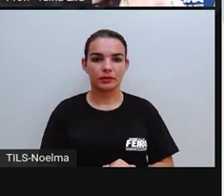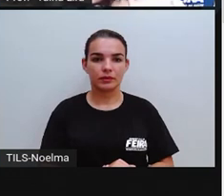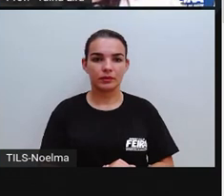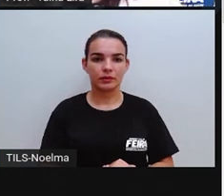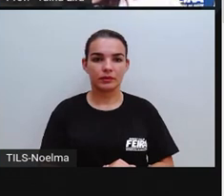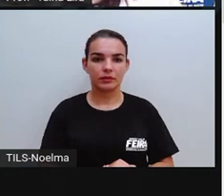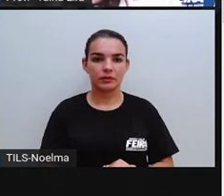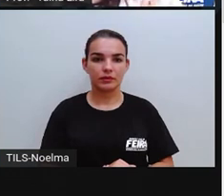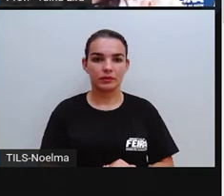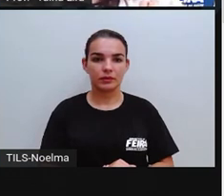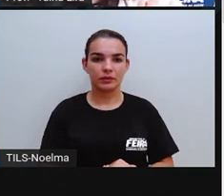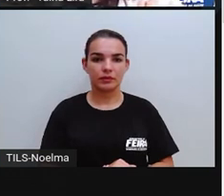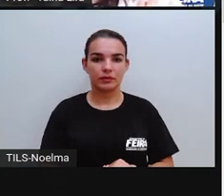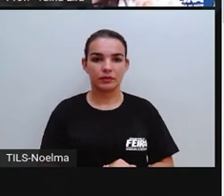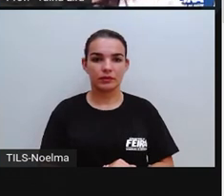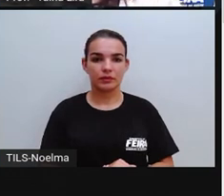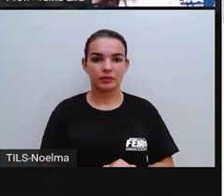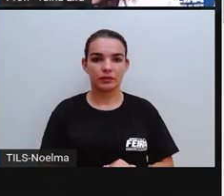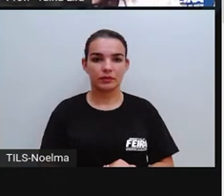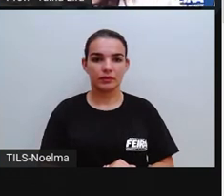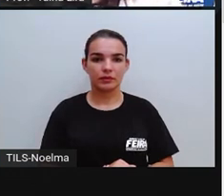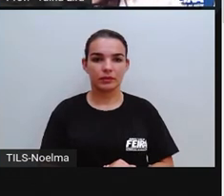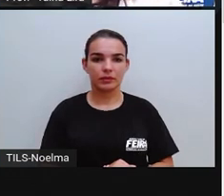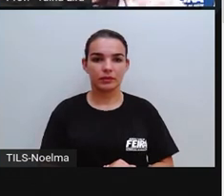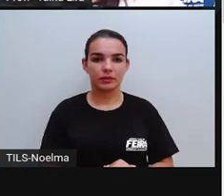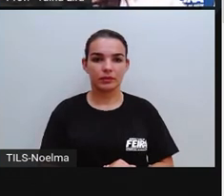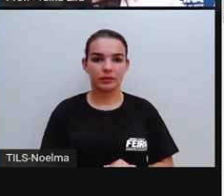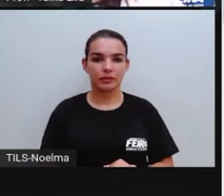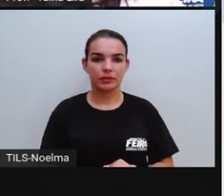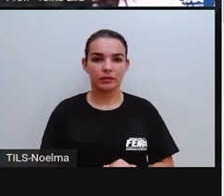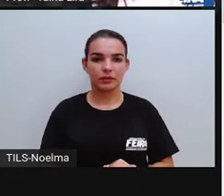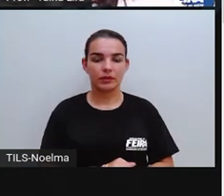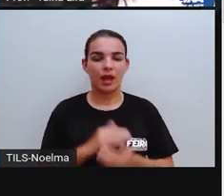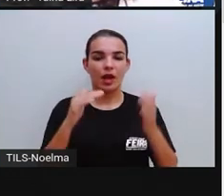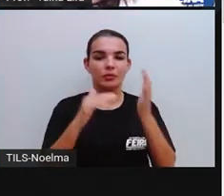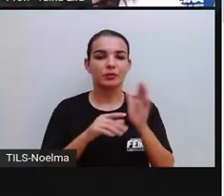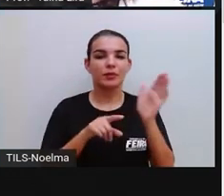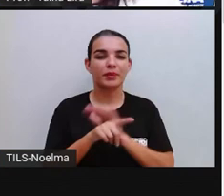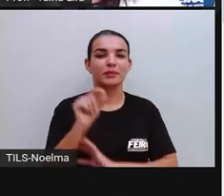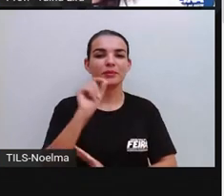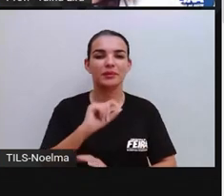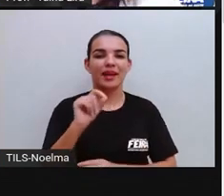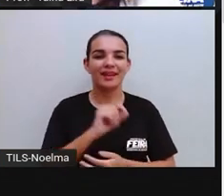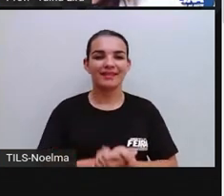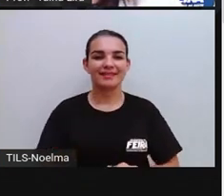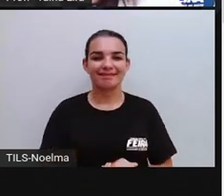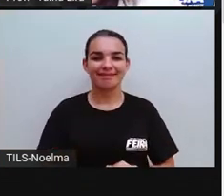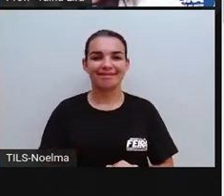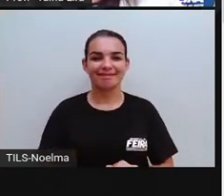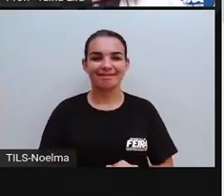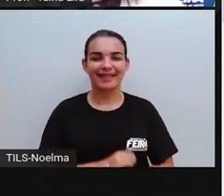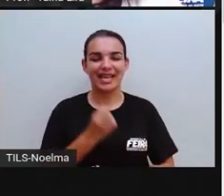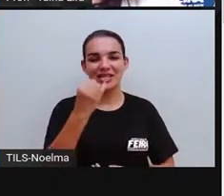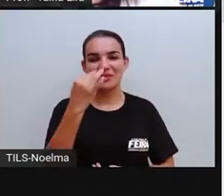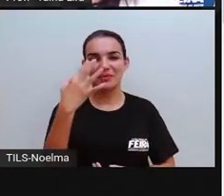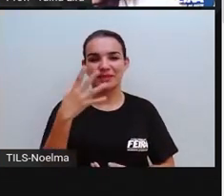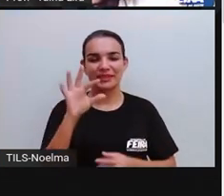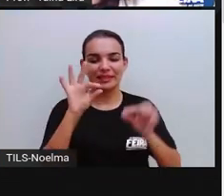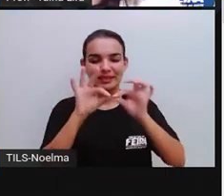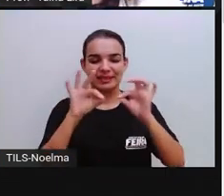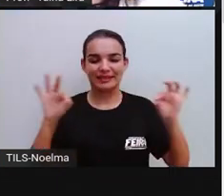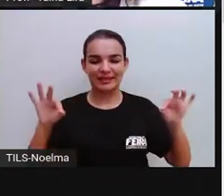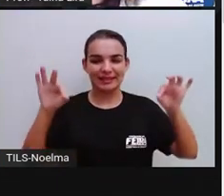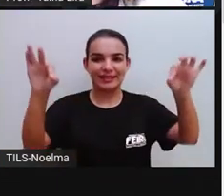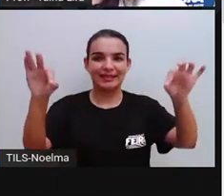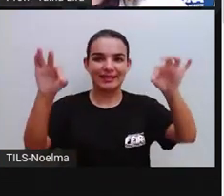quatro, cinco. Então, cinco vértices. E a última pergunta aí, ó. Quantas arestas,